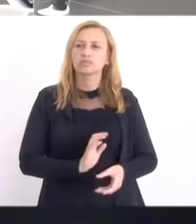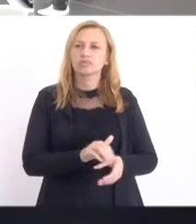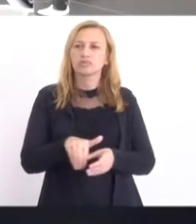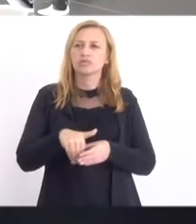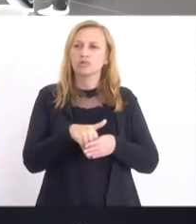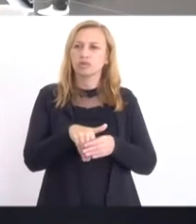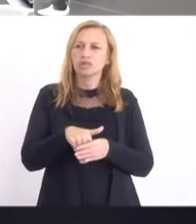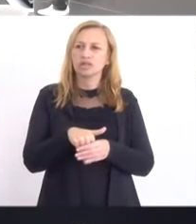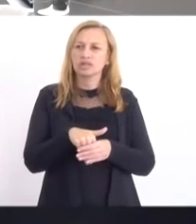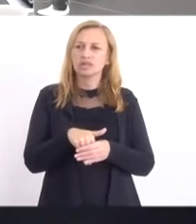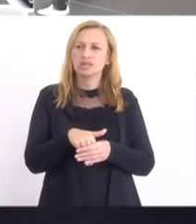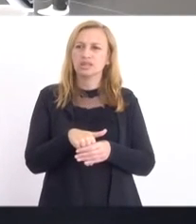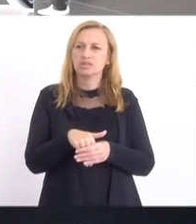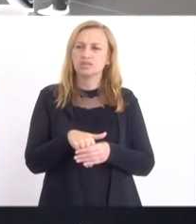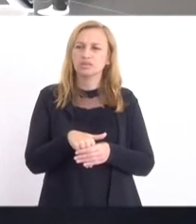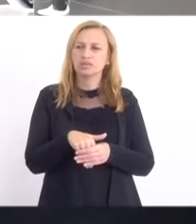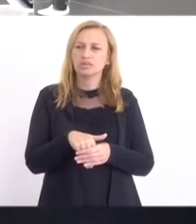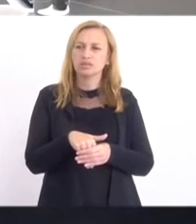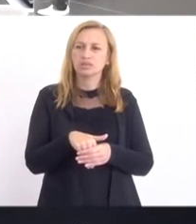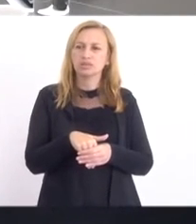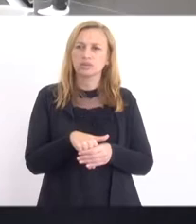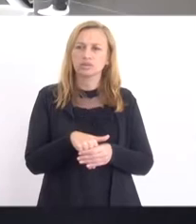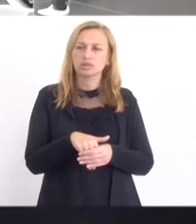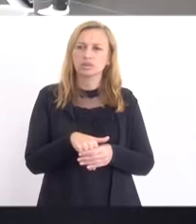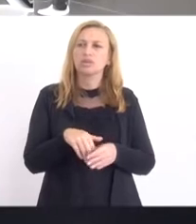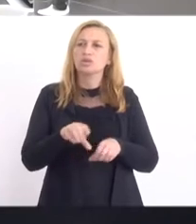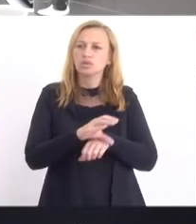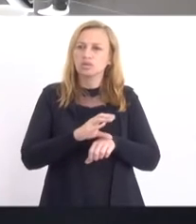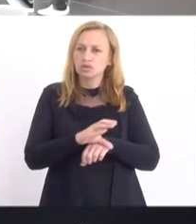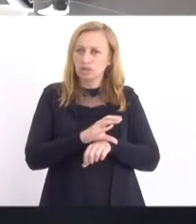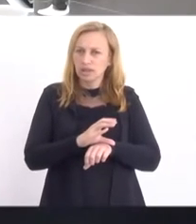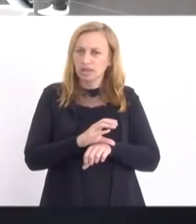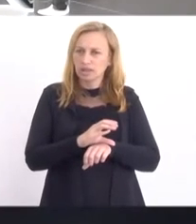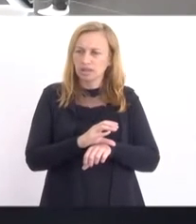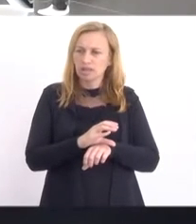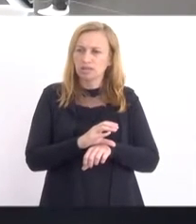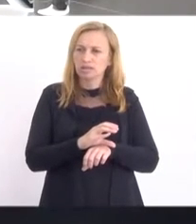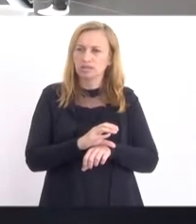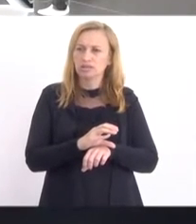em... O parecer pela constitucionalidade.